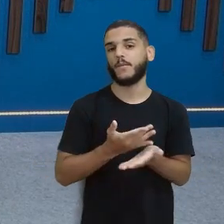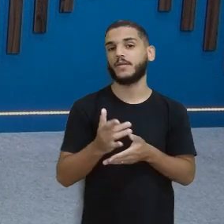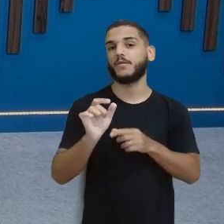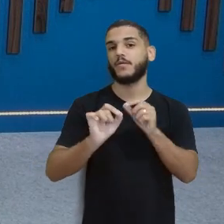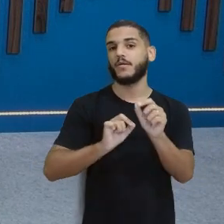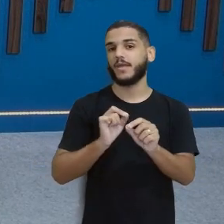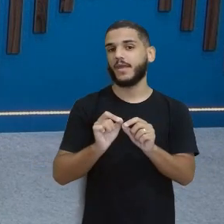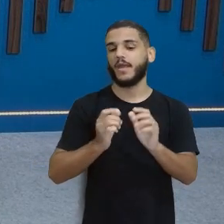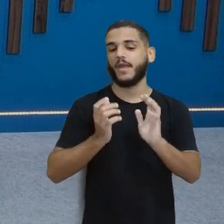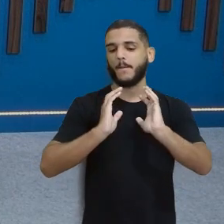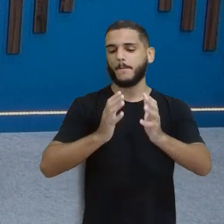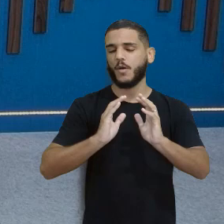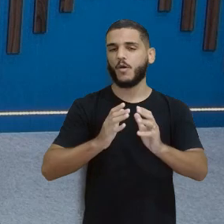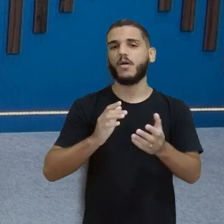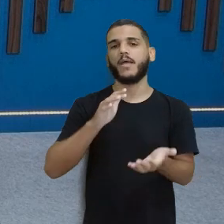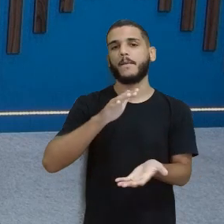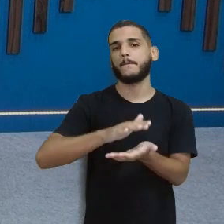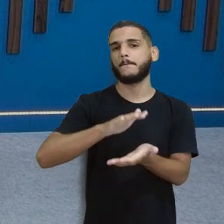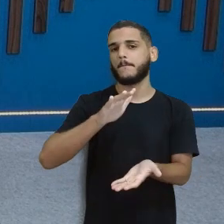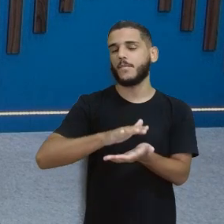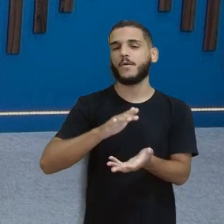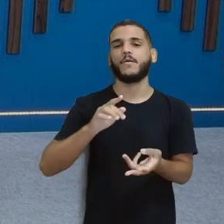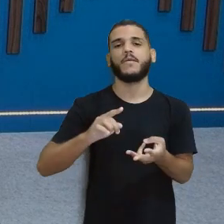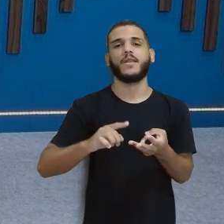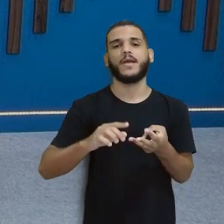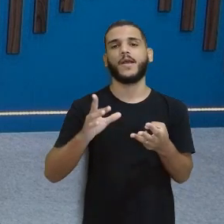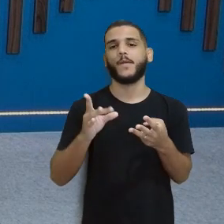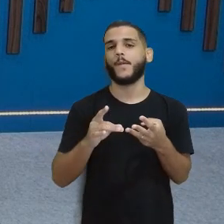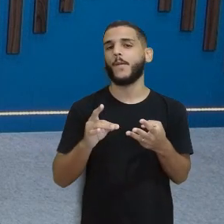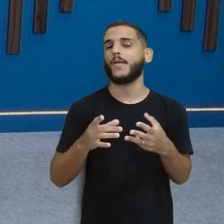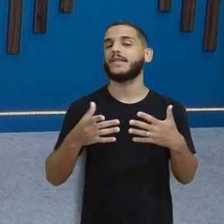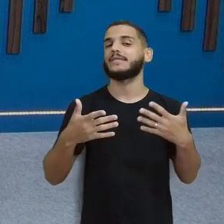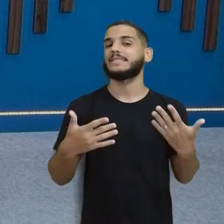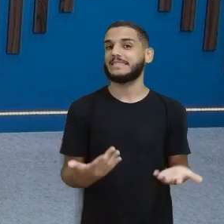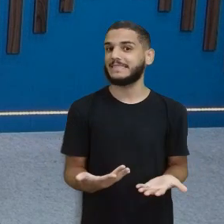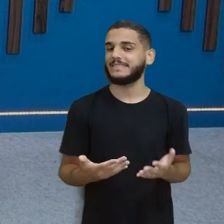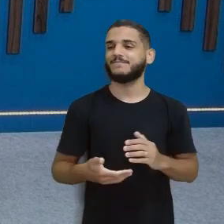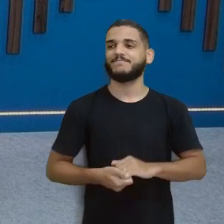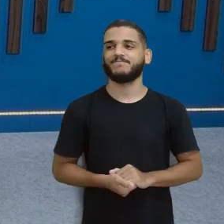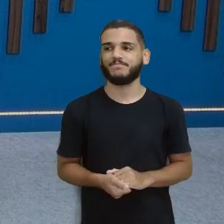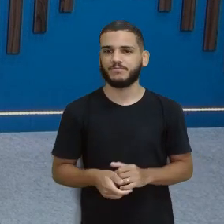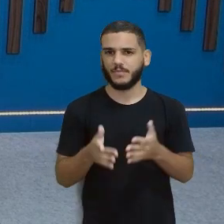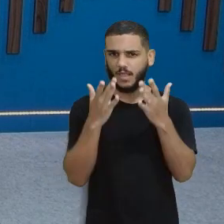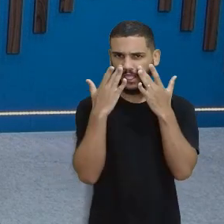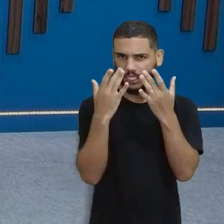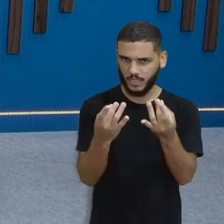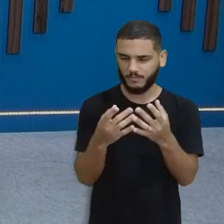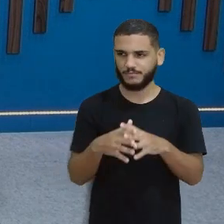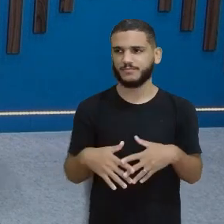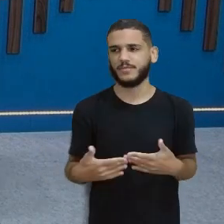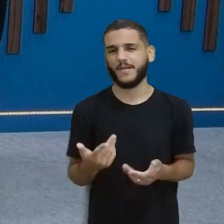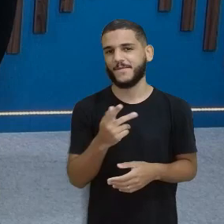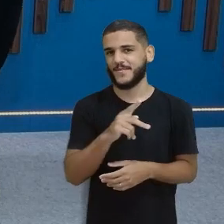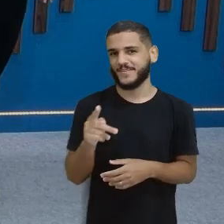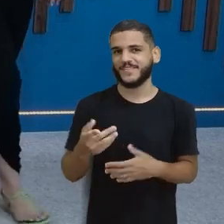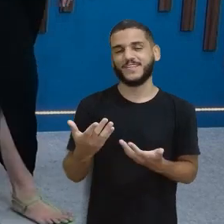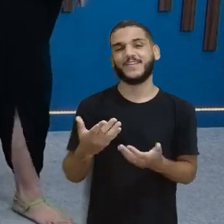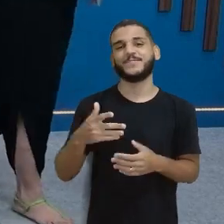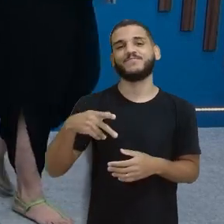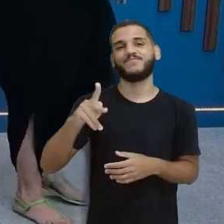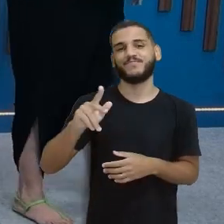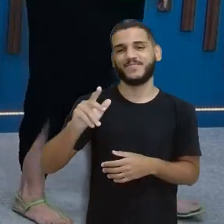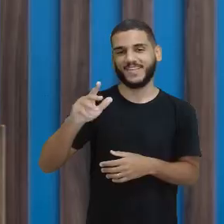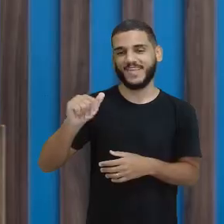né? Bola, mola, cola... Eita! Então, fica bem atento. E a professora Cátia está aqui na